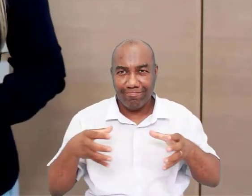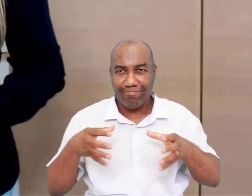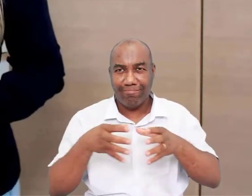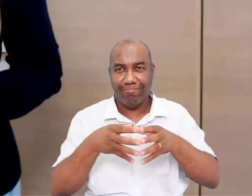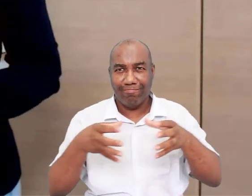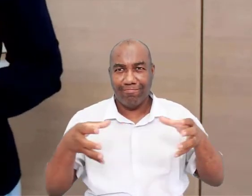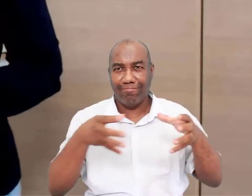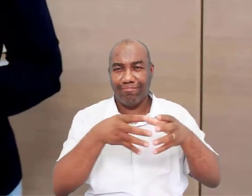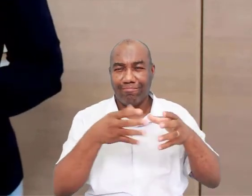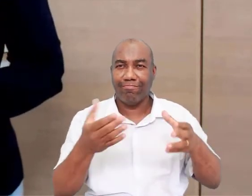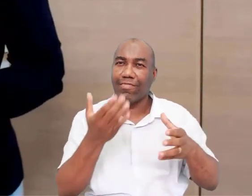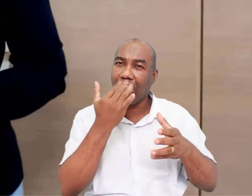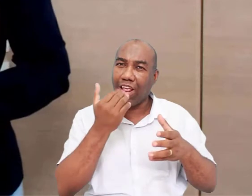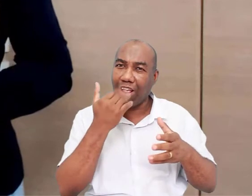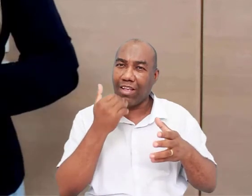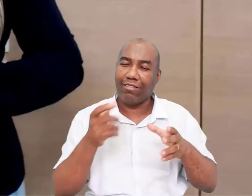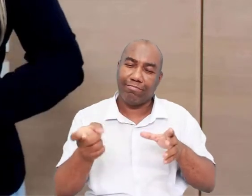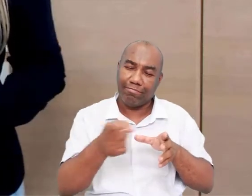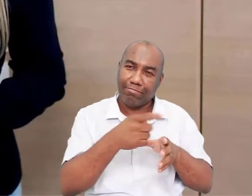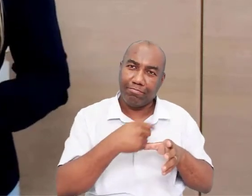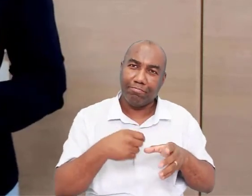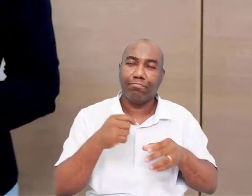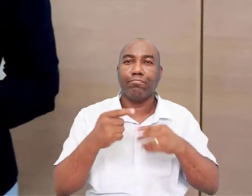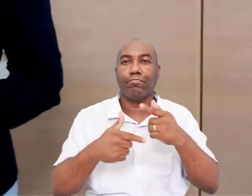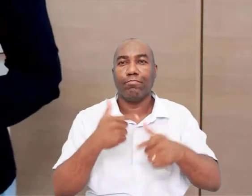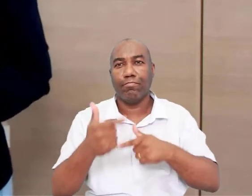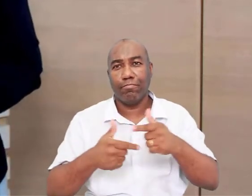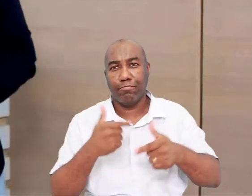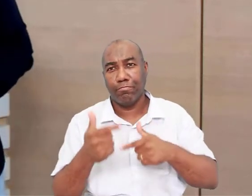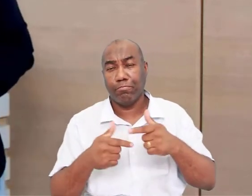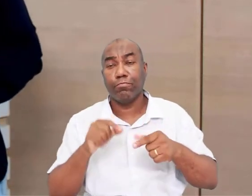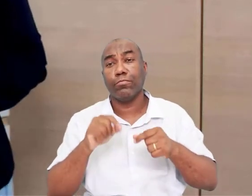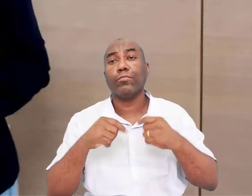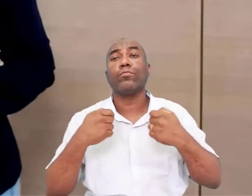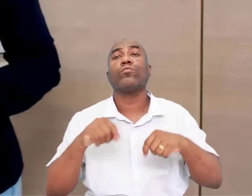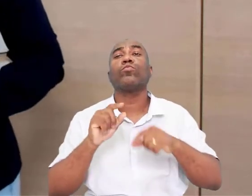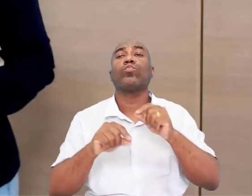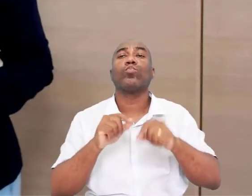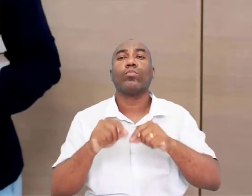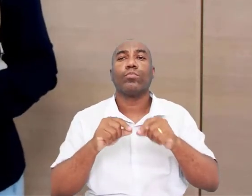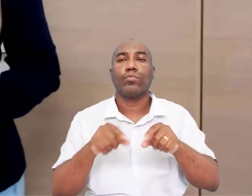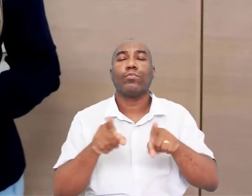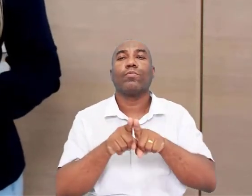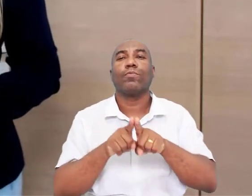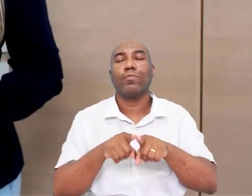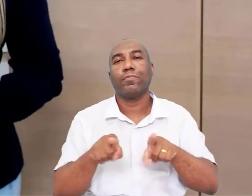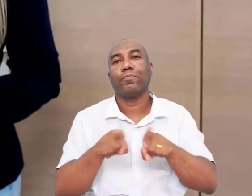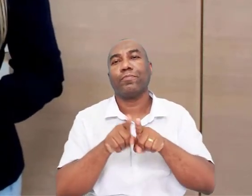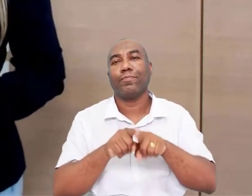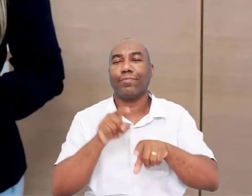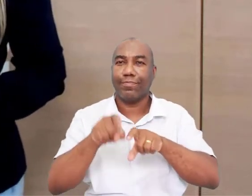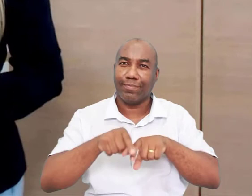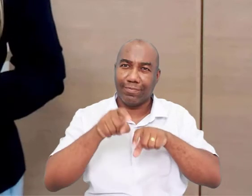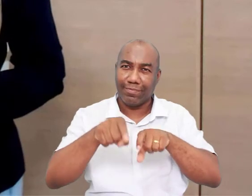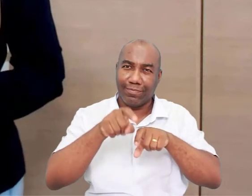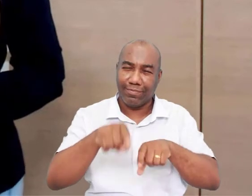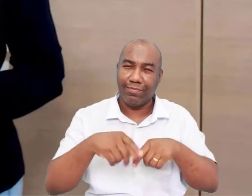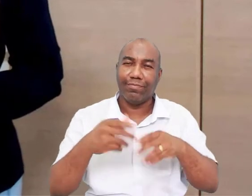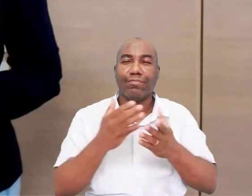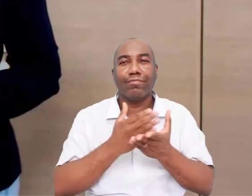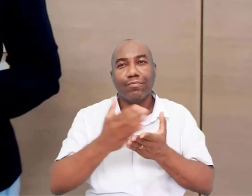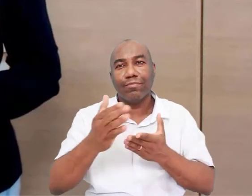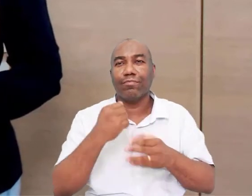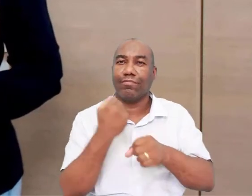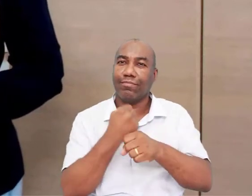eles vão plantar, eles vão precisar de colher. E nesse período eles vão precisar armazenar essa produção. Então eles vão, vai surgir aqui a